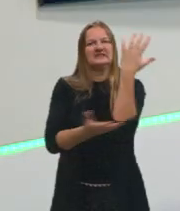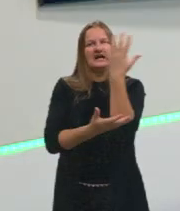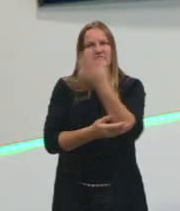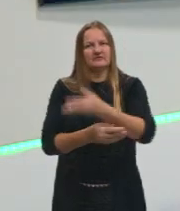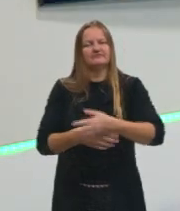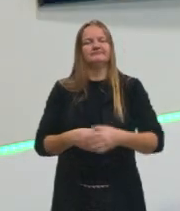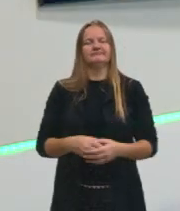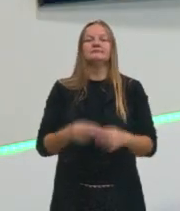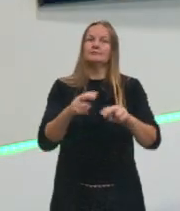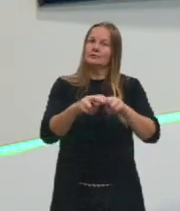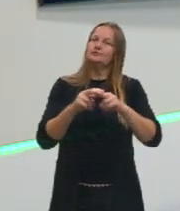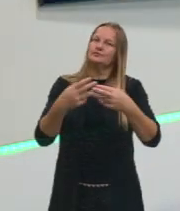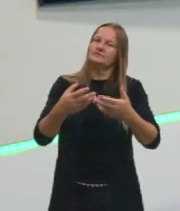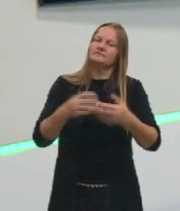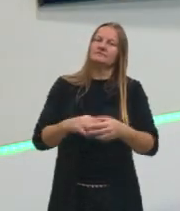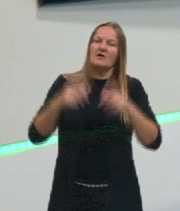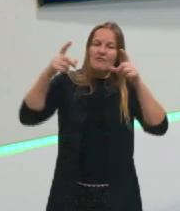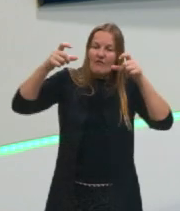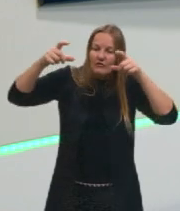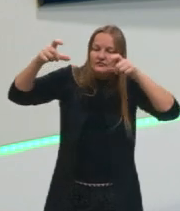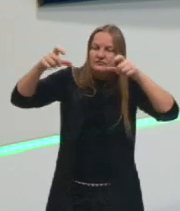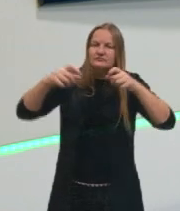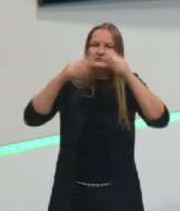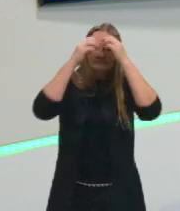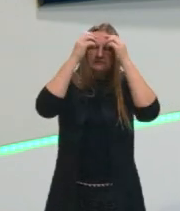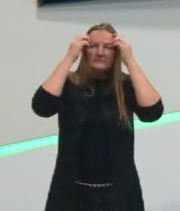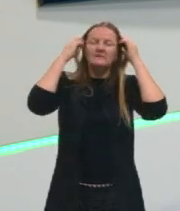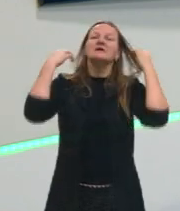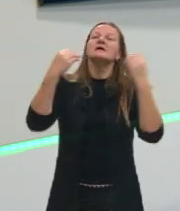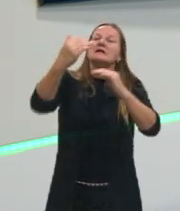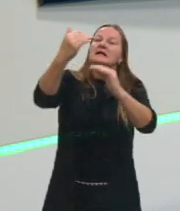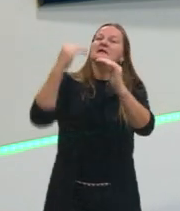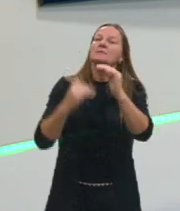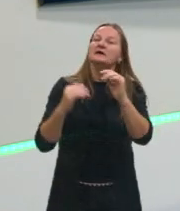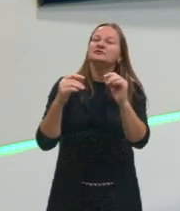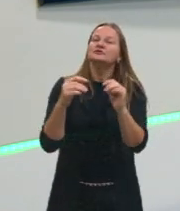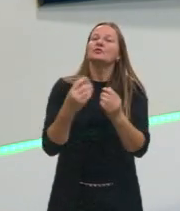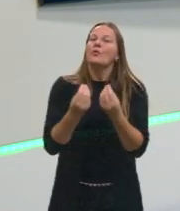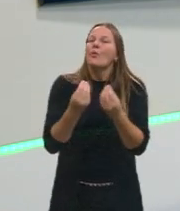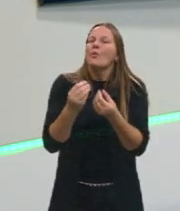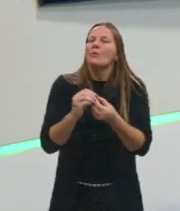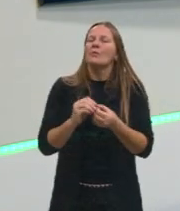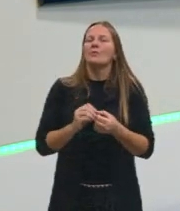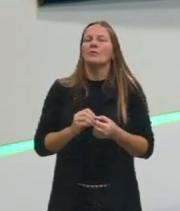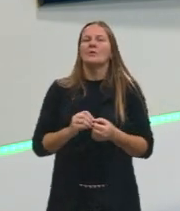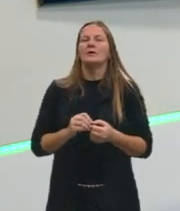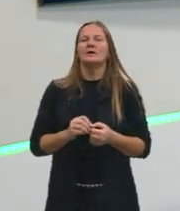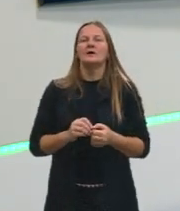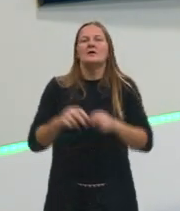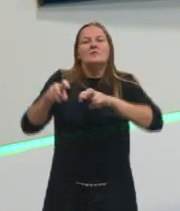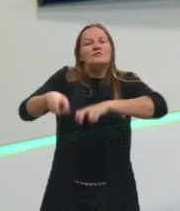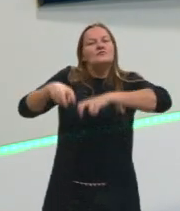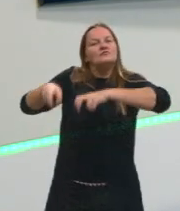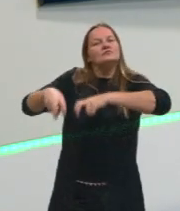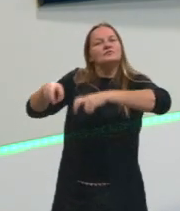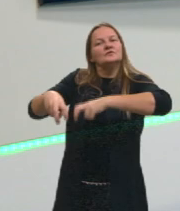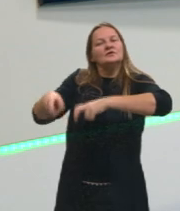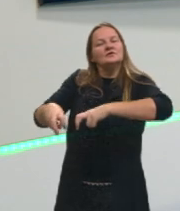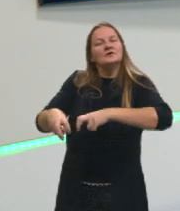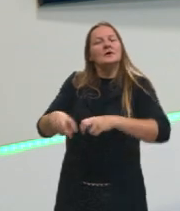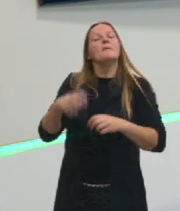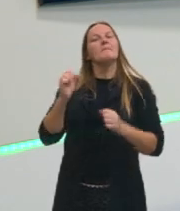Então mostra aí, isso, né, aqui eu quero mostrar lá de baixo, como é que na forma agrícola, a gente consegue